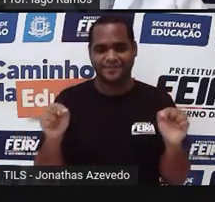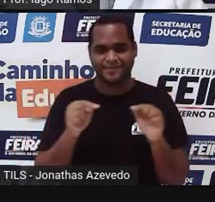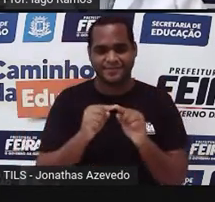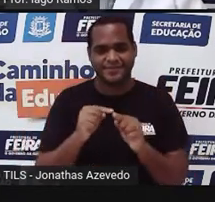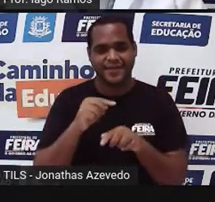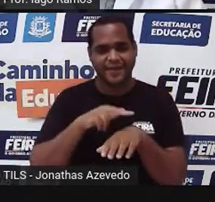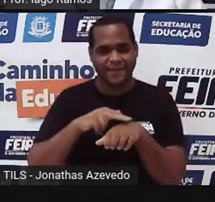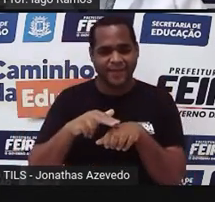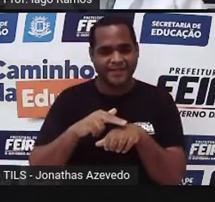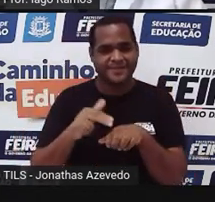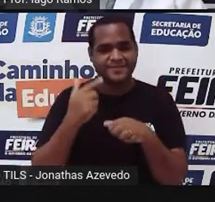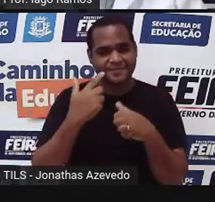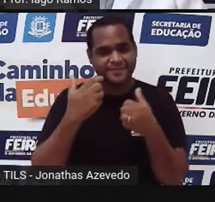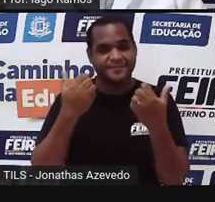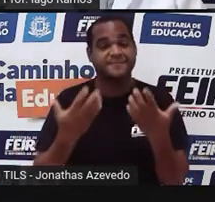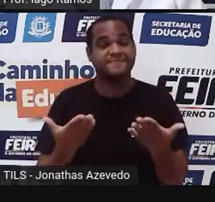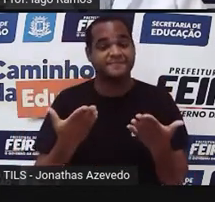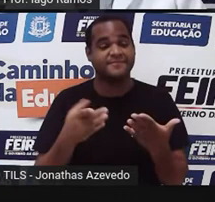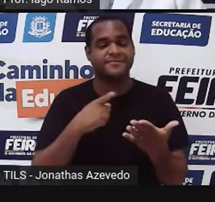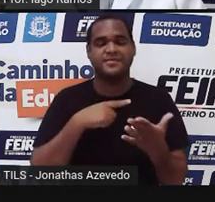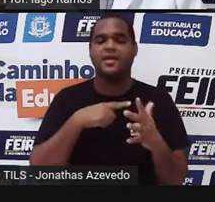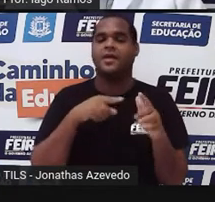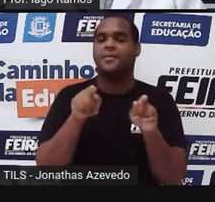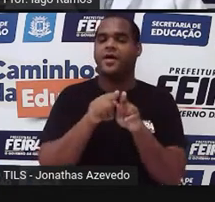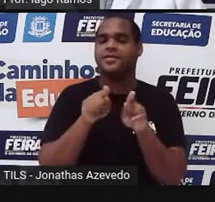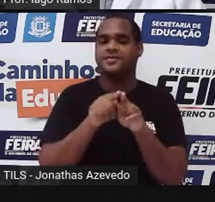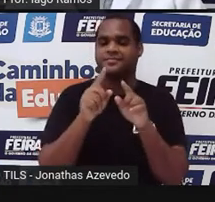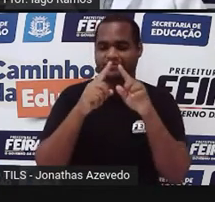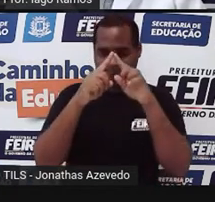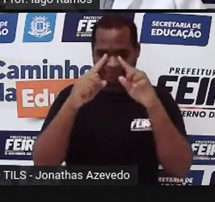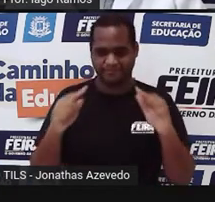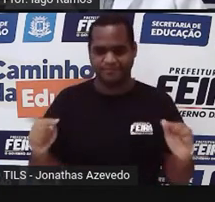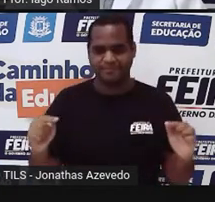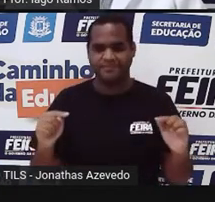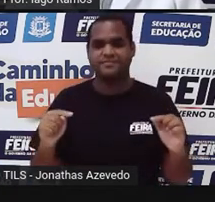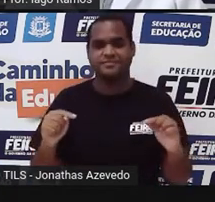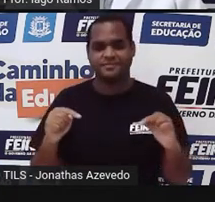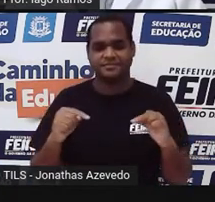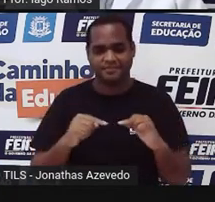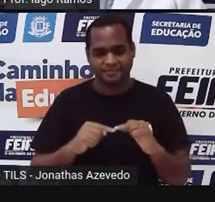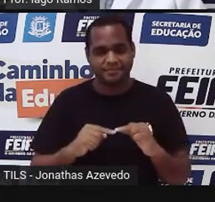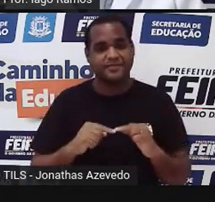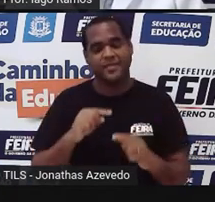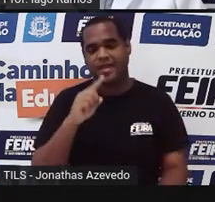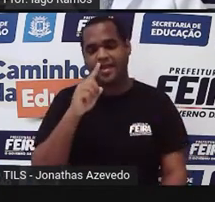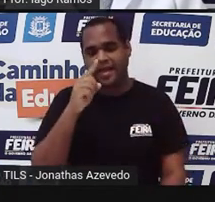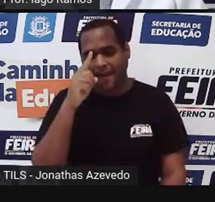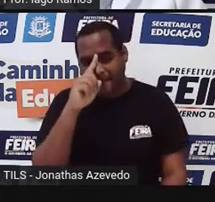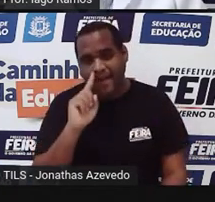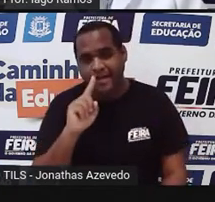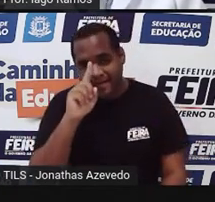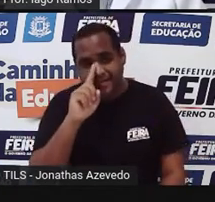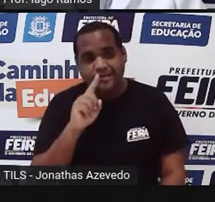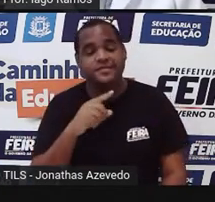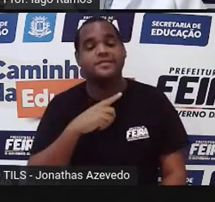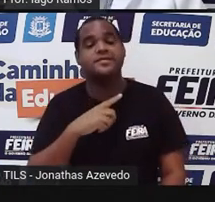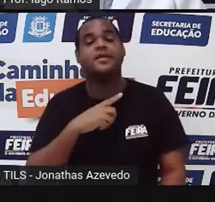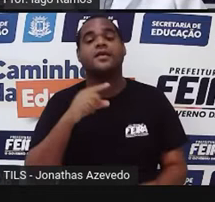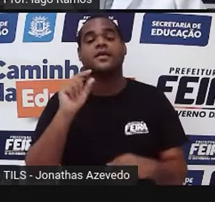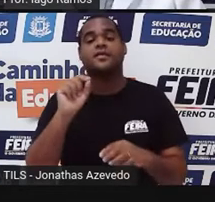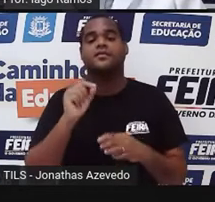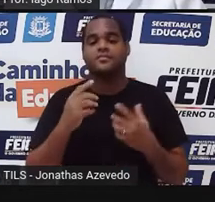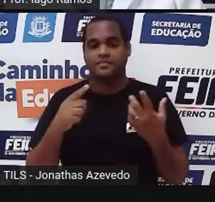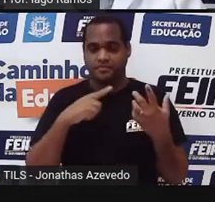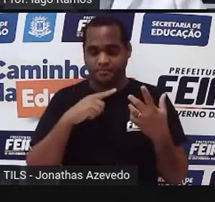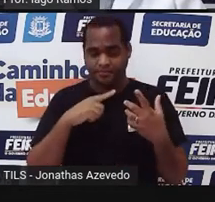bandeira do Brasil, você vai fazer o seu retângulo. O losango aqui é o amarelo, tá? Só que na sua construção, essa pontazinha